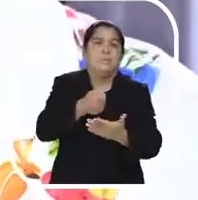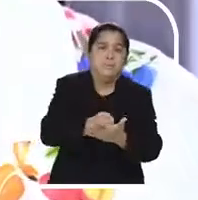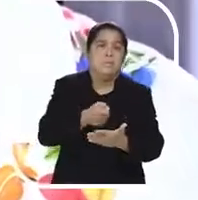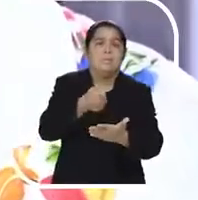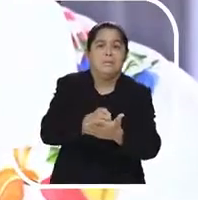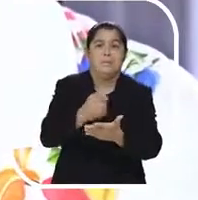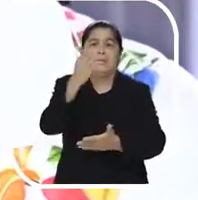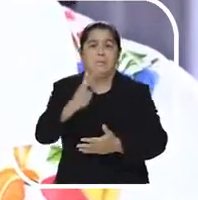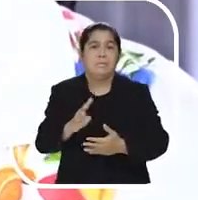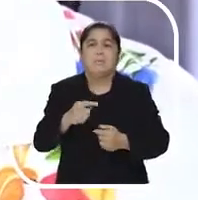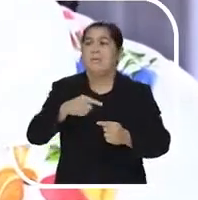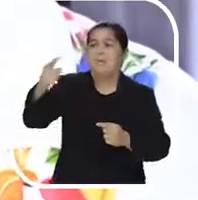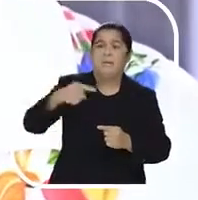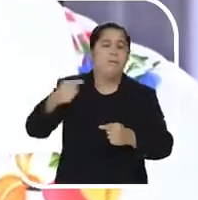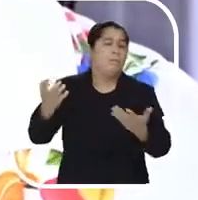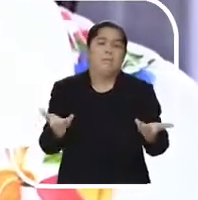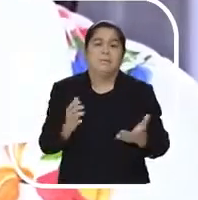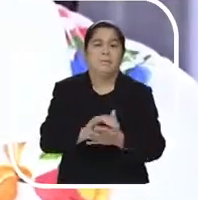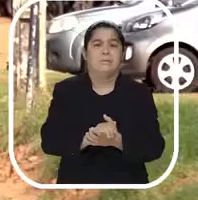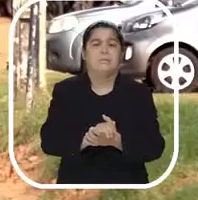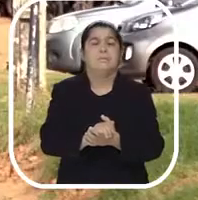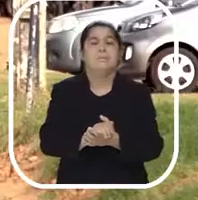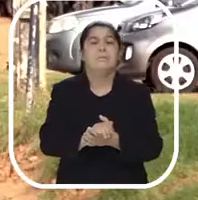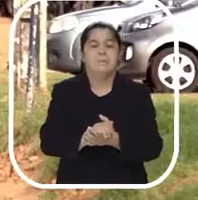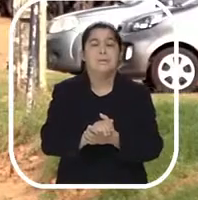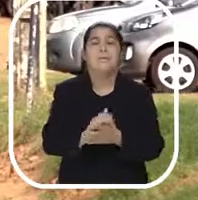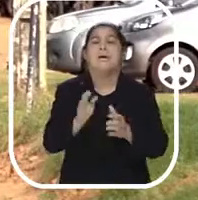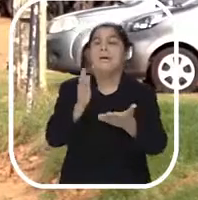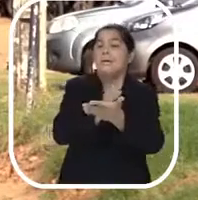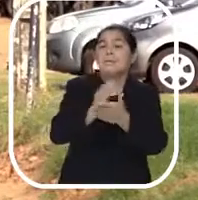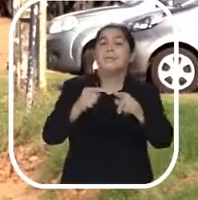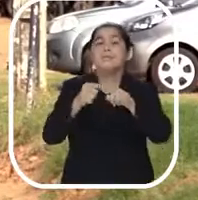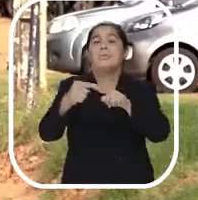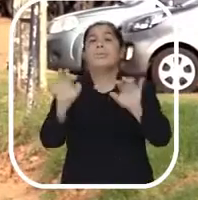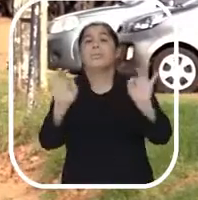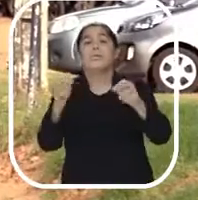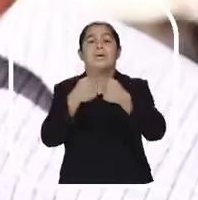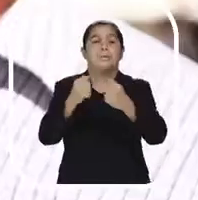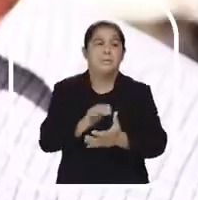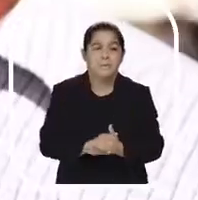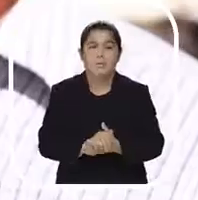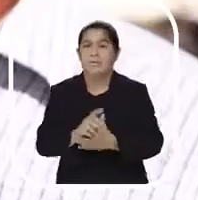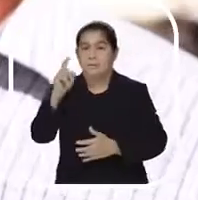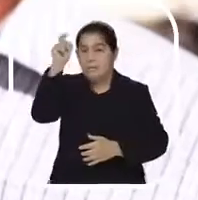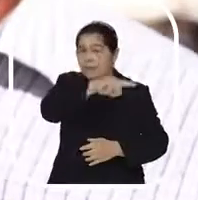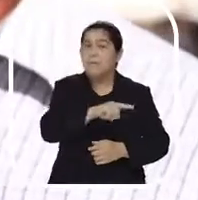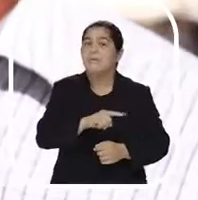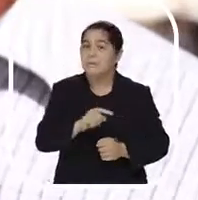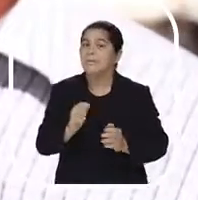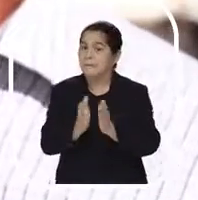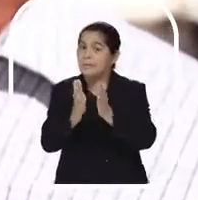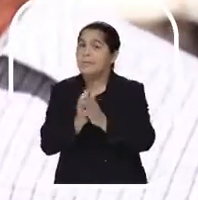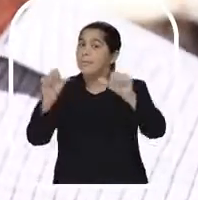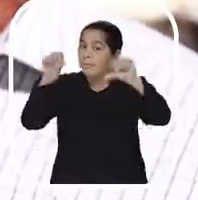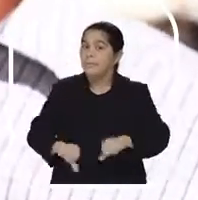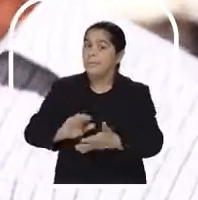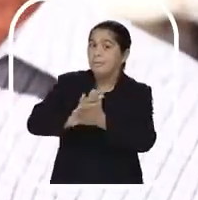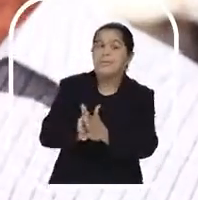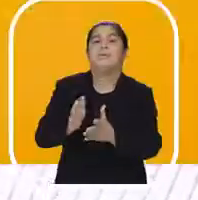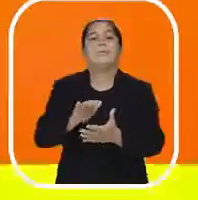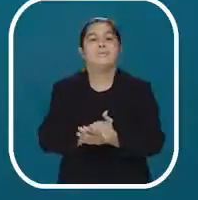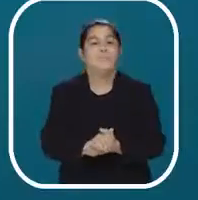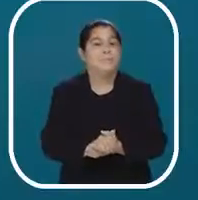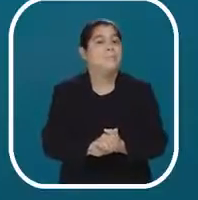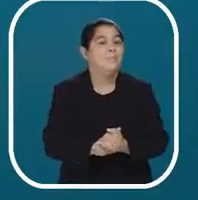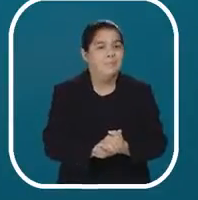e pagar todo dia, quase passagem, para ir e vir para o E o que falar da falta de linhas nos bairros? Isso aí é para acabar com a classe